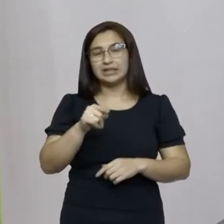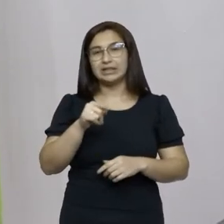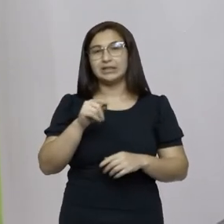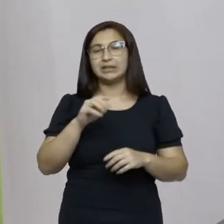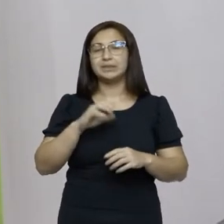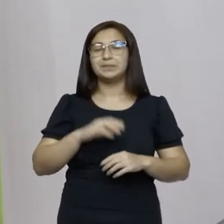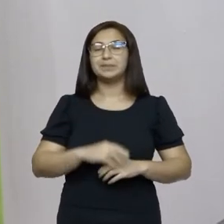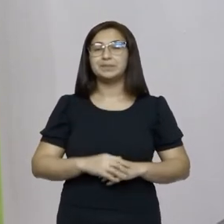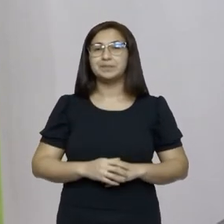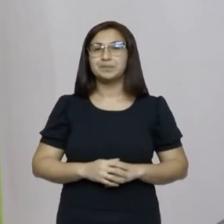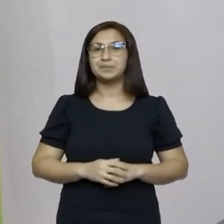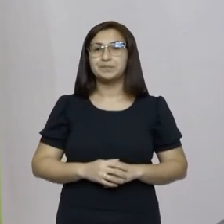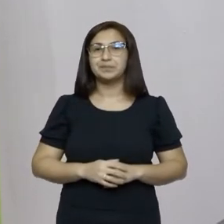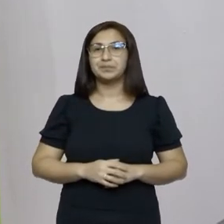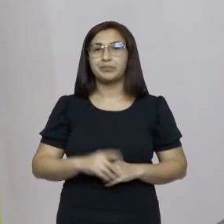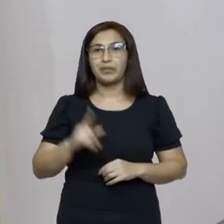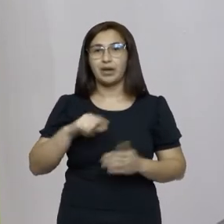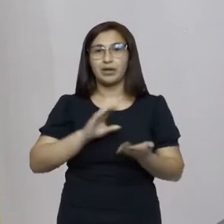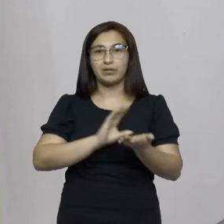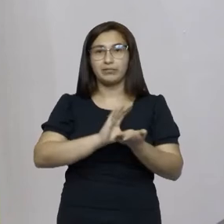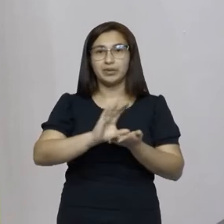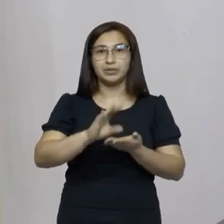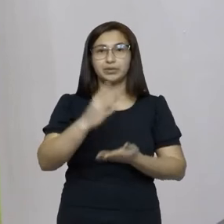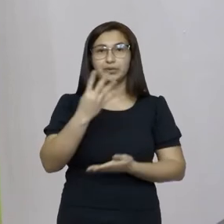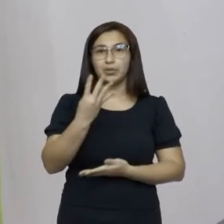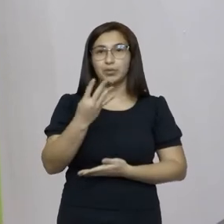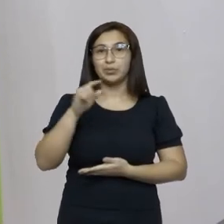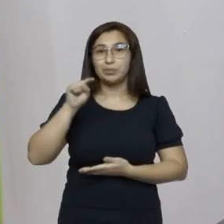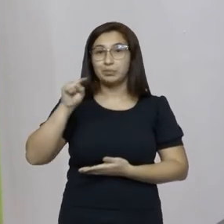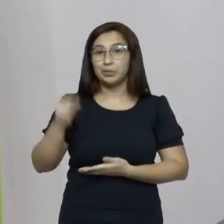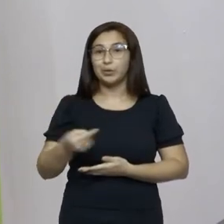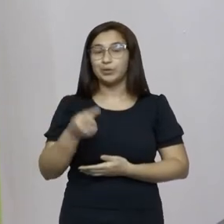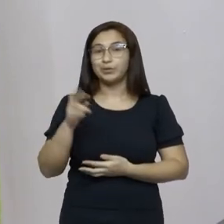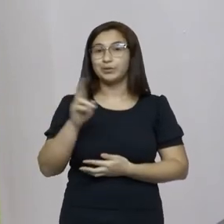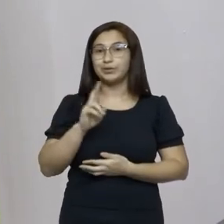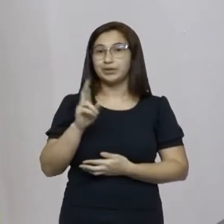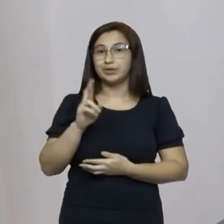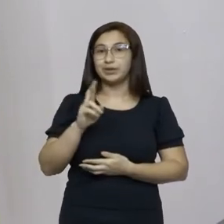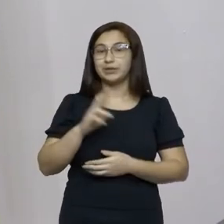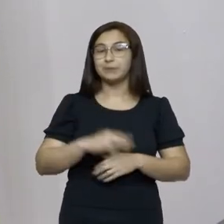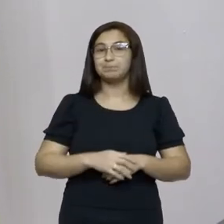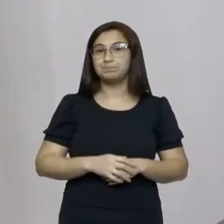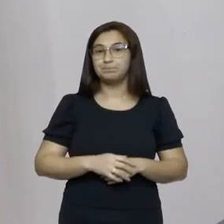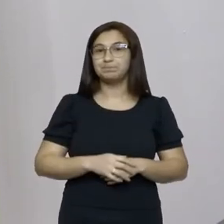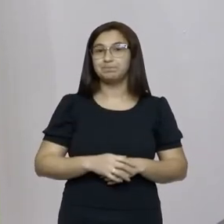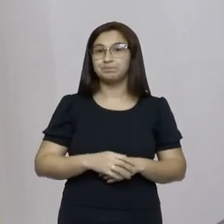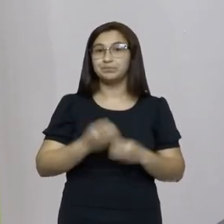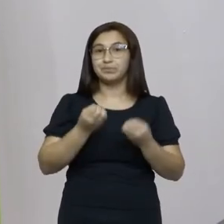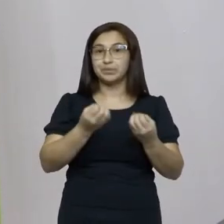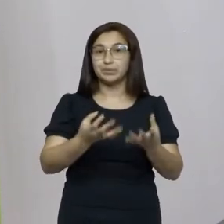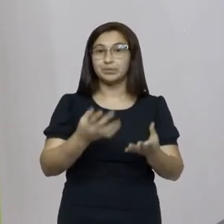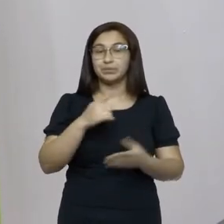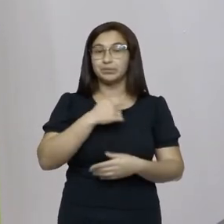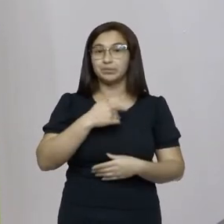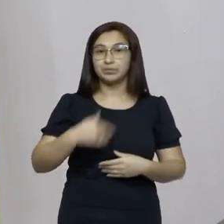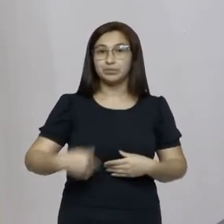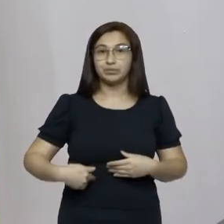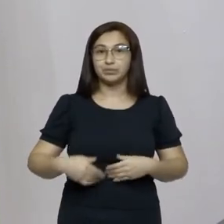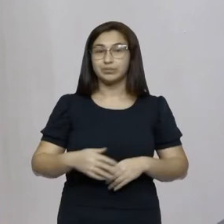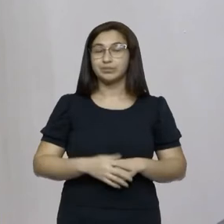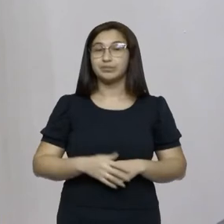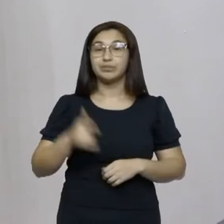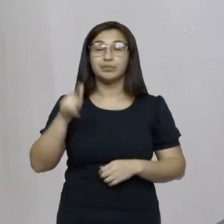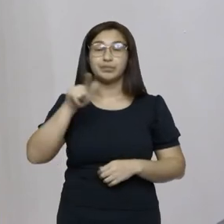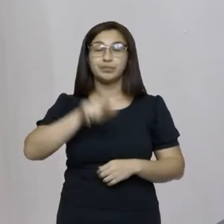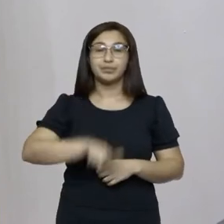e dizer que são investimentos de 4 milhões de reais a custo do governador mas além